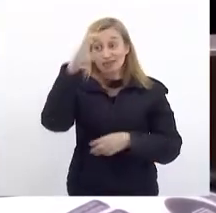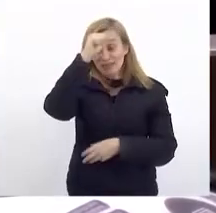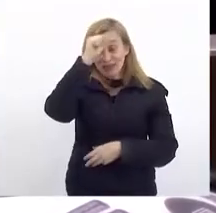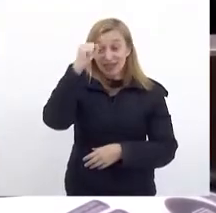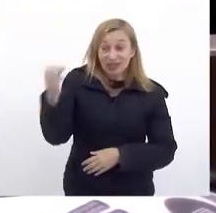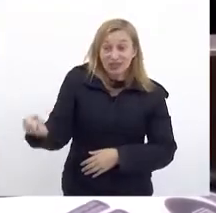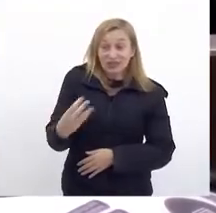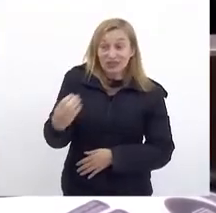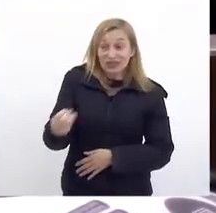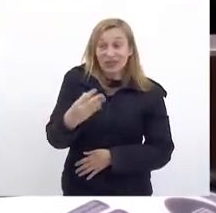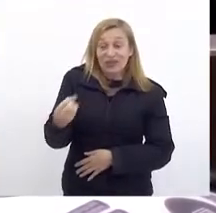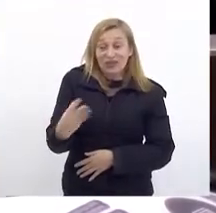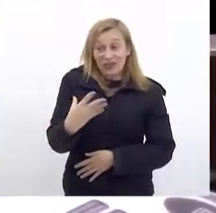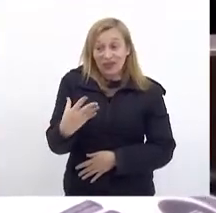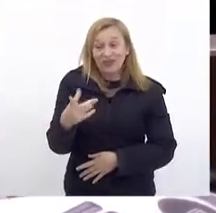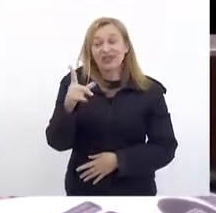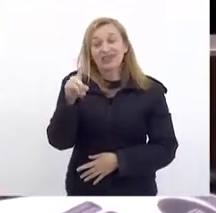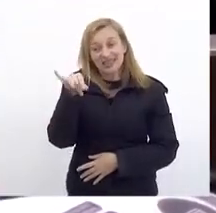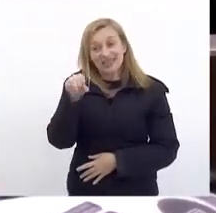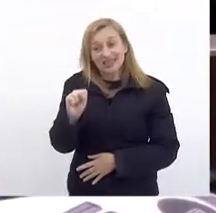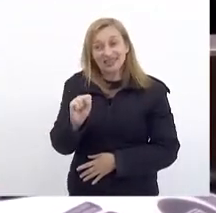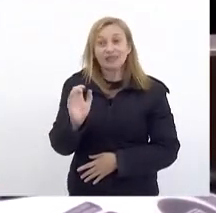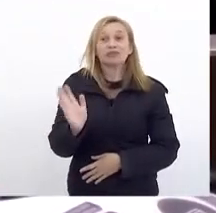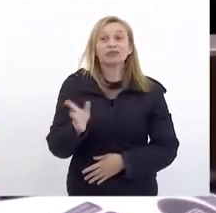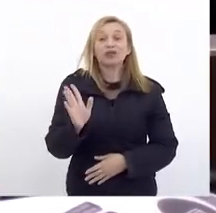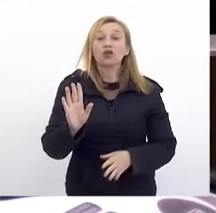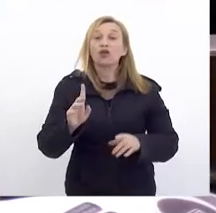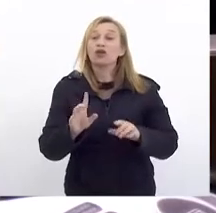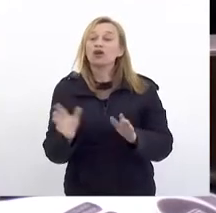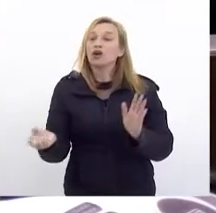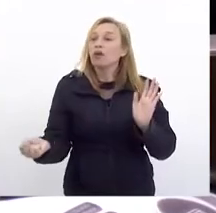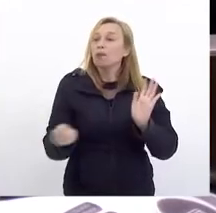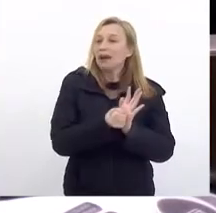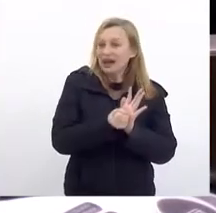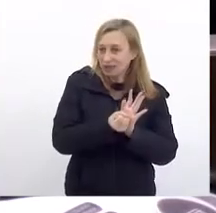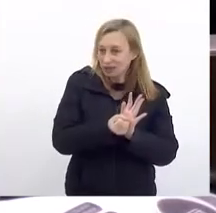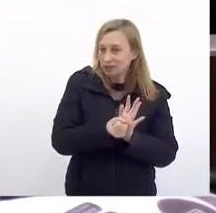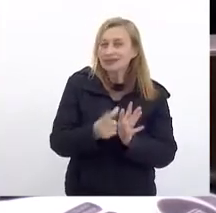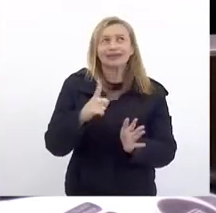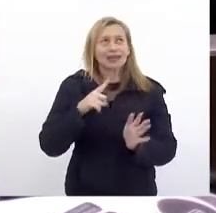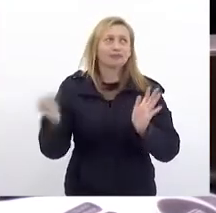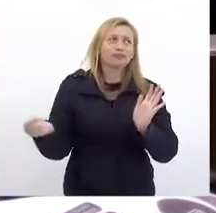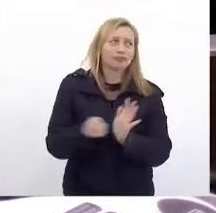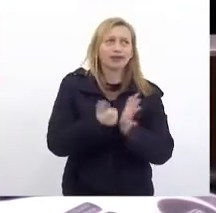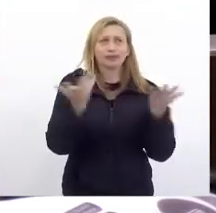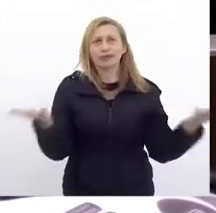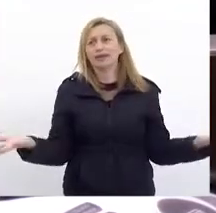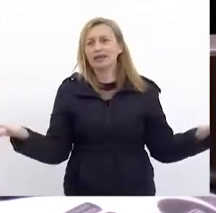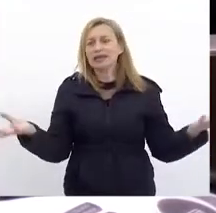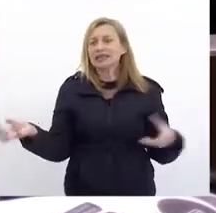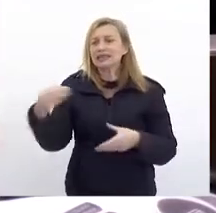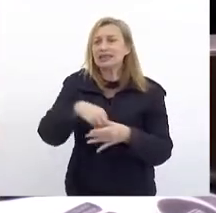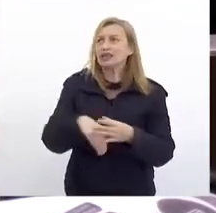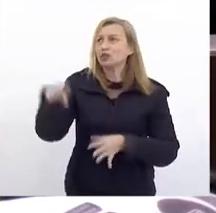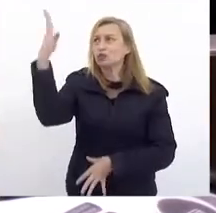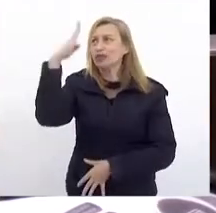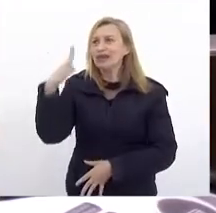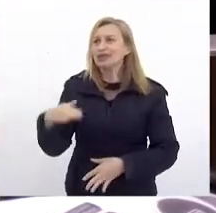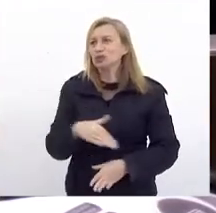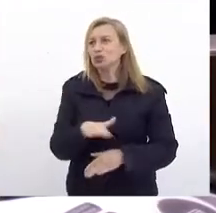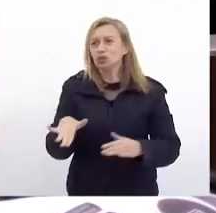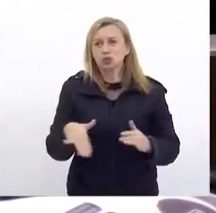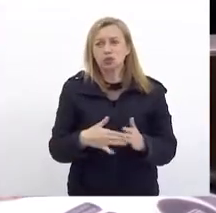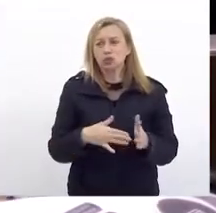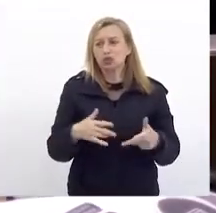Atualizar Com essa nova Nomenclatura Fora o pacto Porque tem pacto Dentro do Brasil De todos